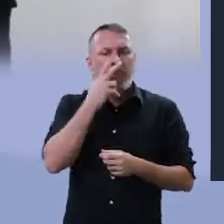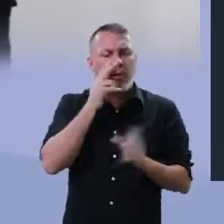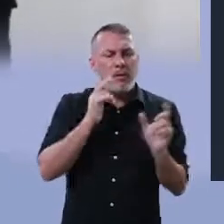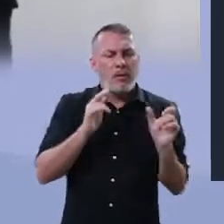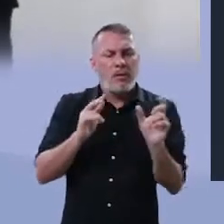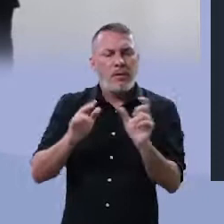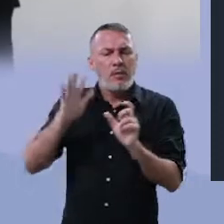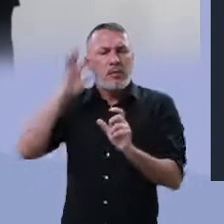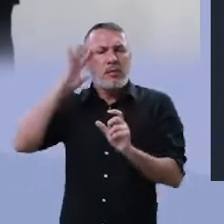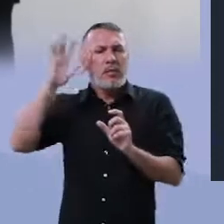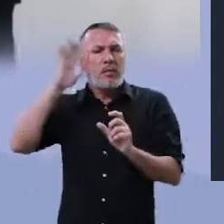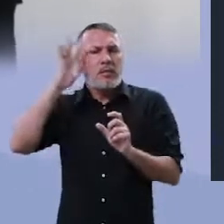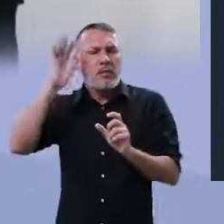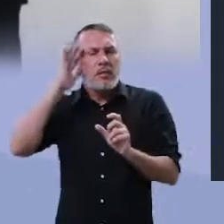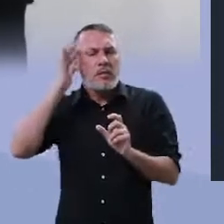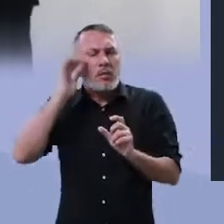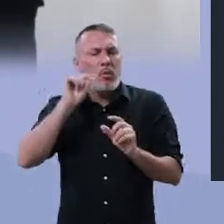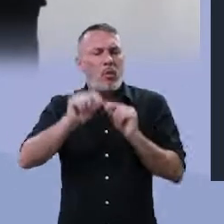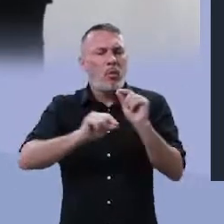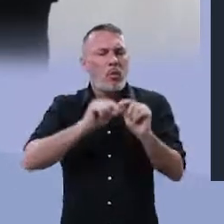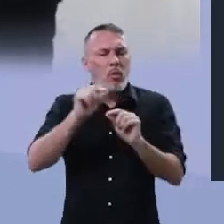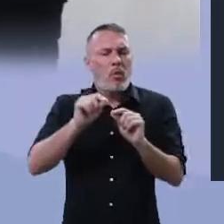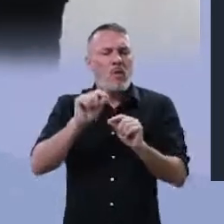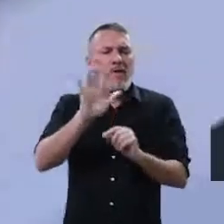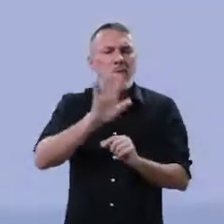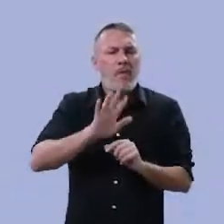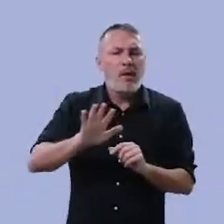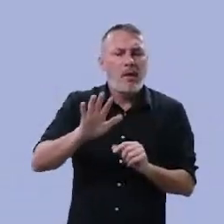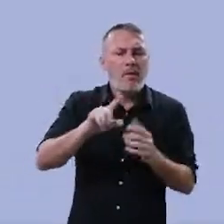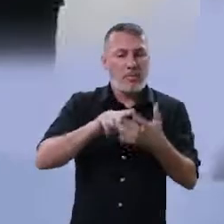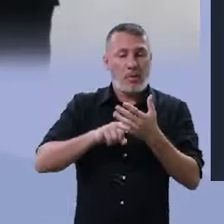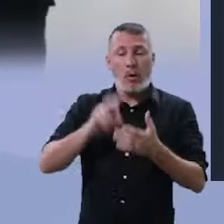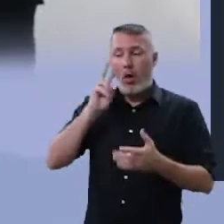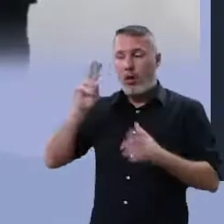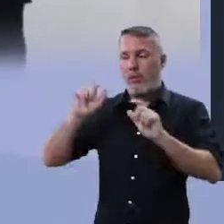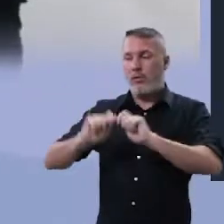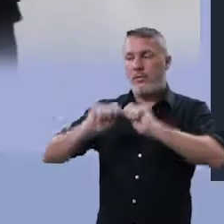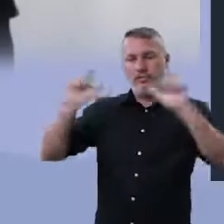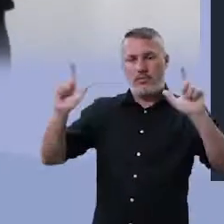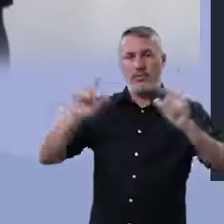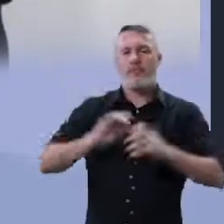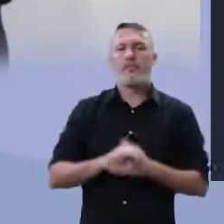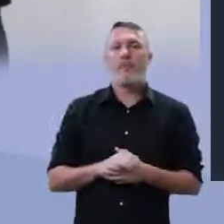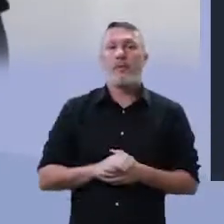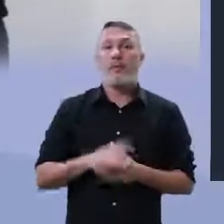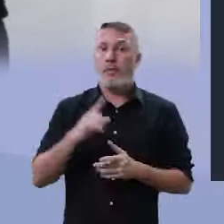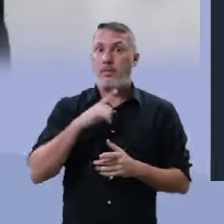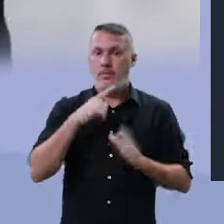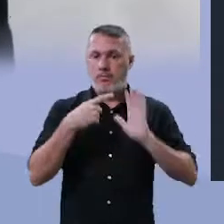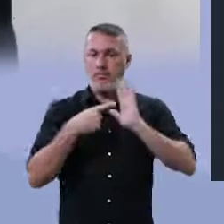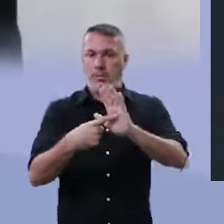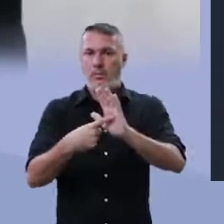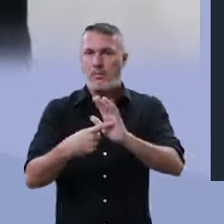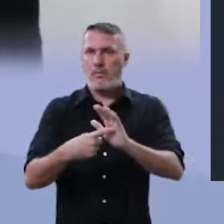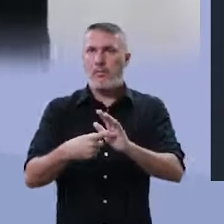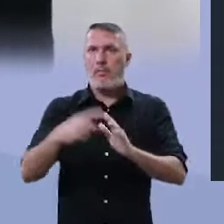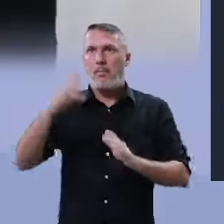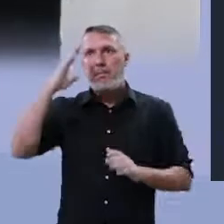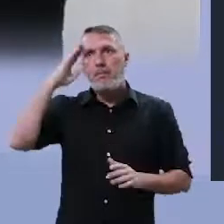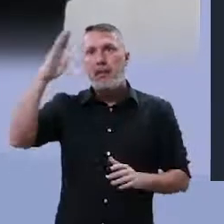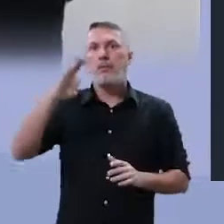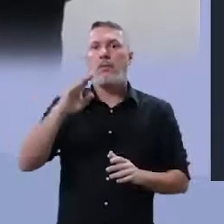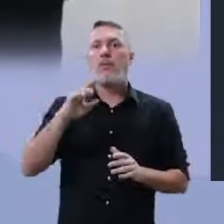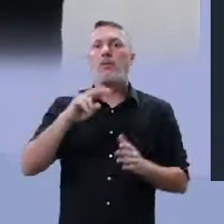sonoridade e vai valorizar, evidentemente, a forma. Observe, nós temos ênfase na função